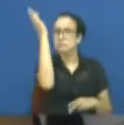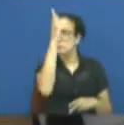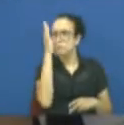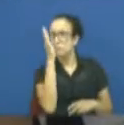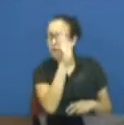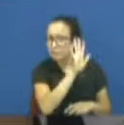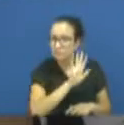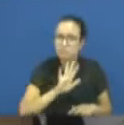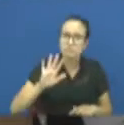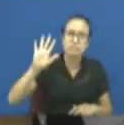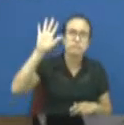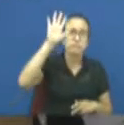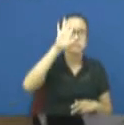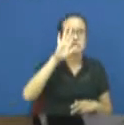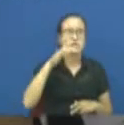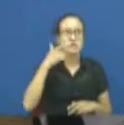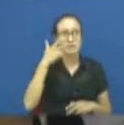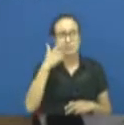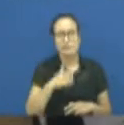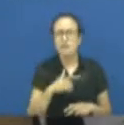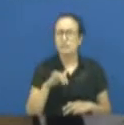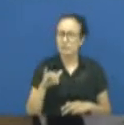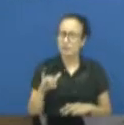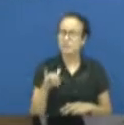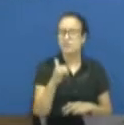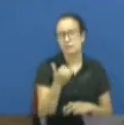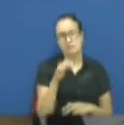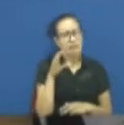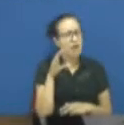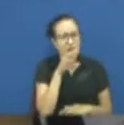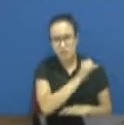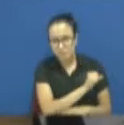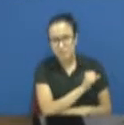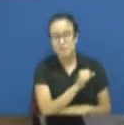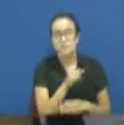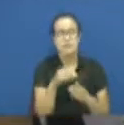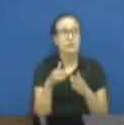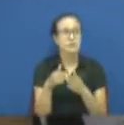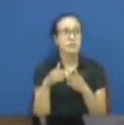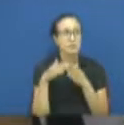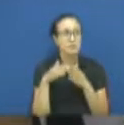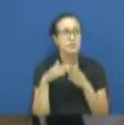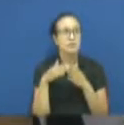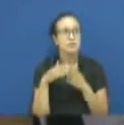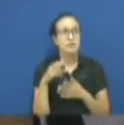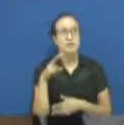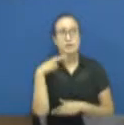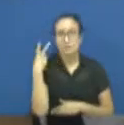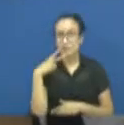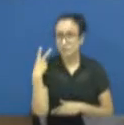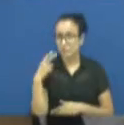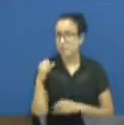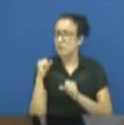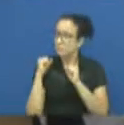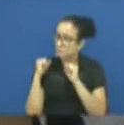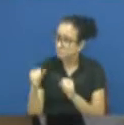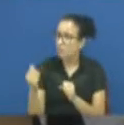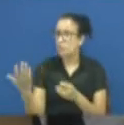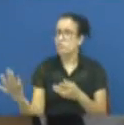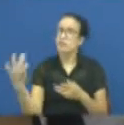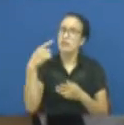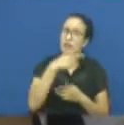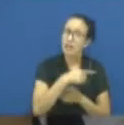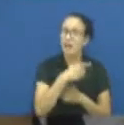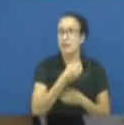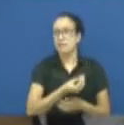dessa tribuna muito rápido e pedir gentilmente que todos aqueles nobres vereadores que puderem comparecer ou